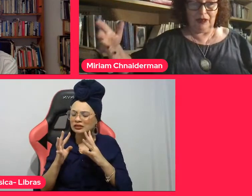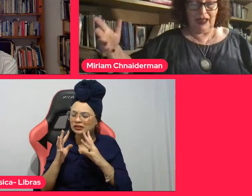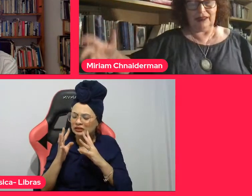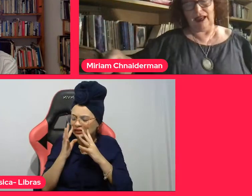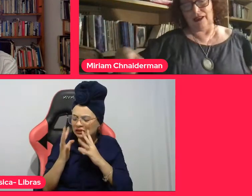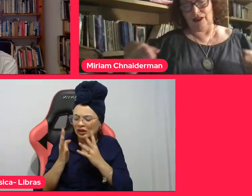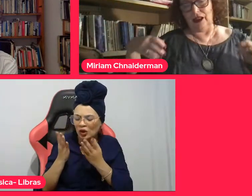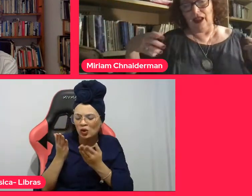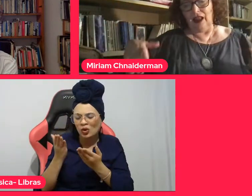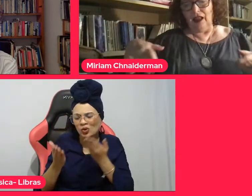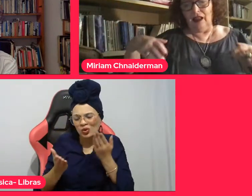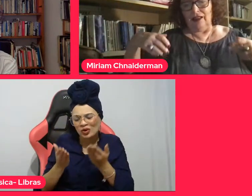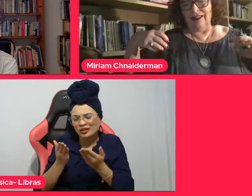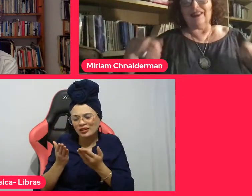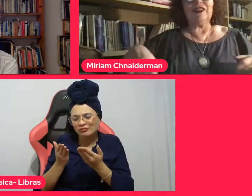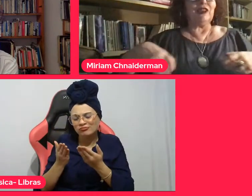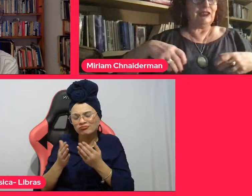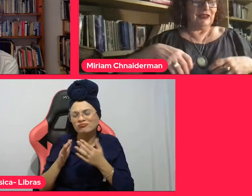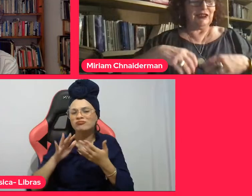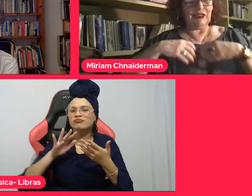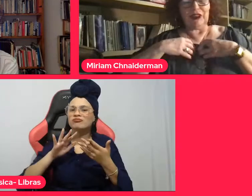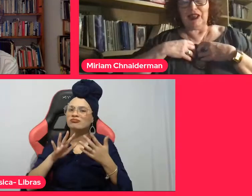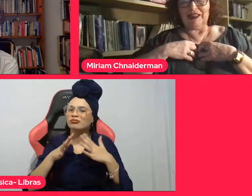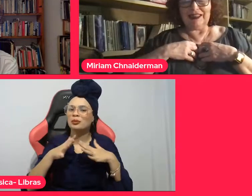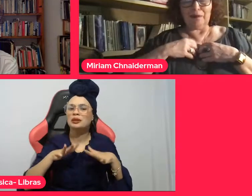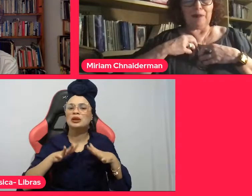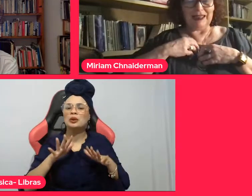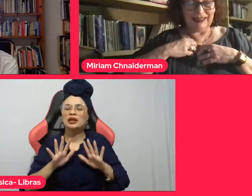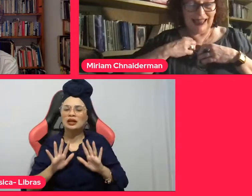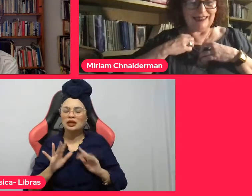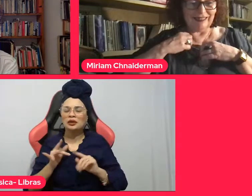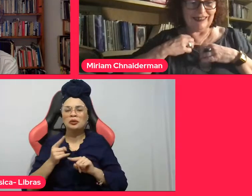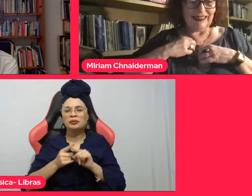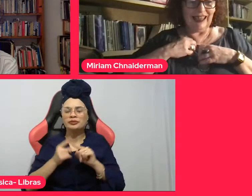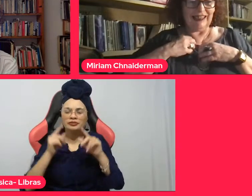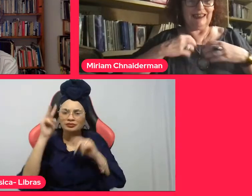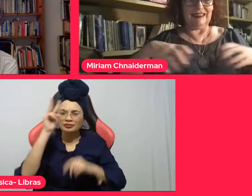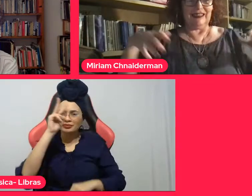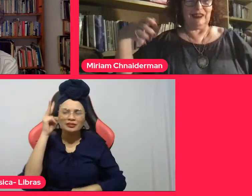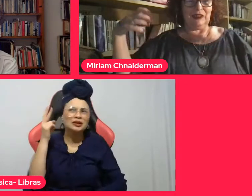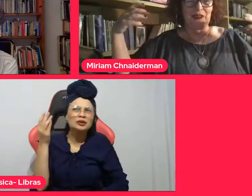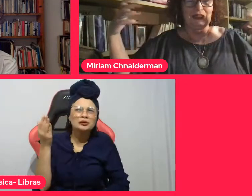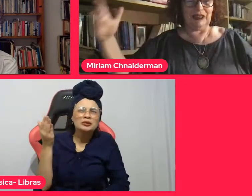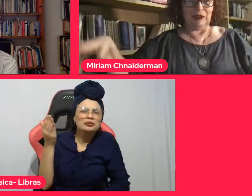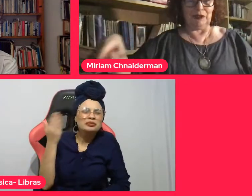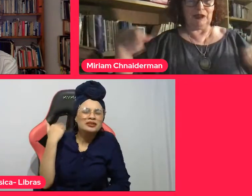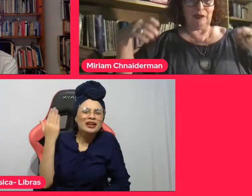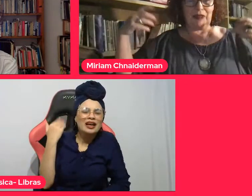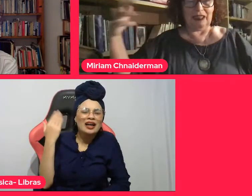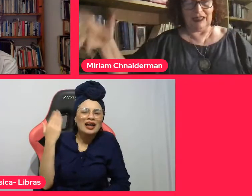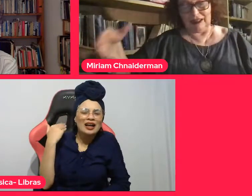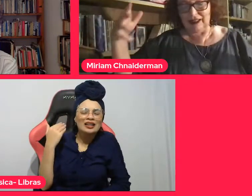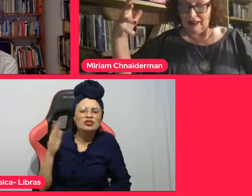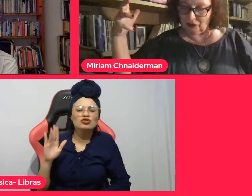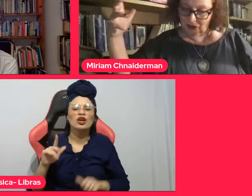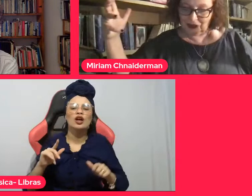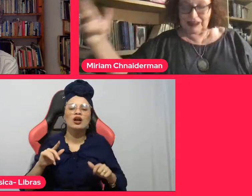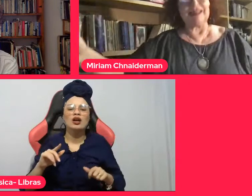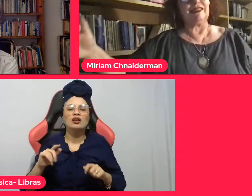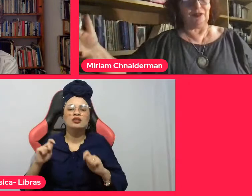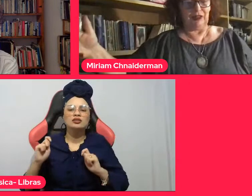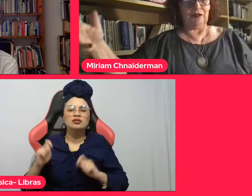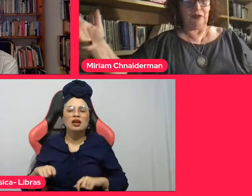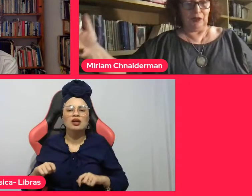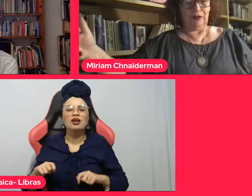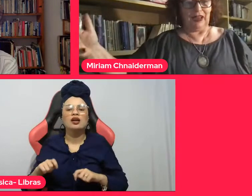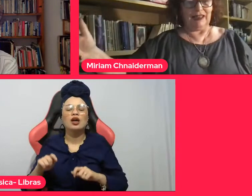mesmo lá atrás. Nossos antepassados, né, Isa, judeus, imigrantes que o